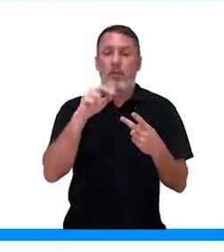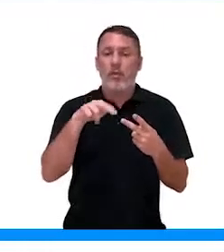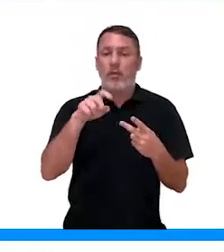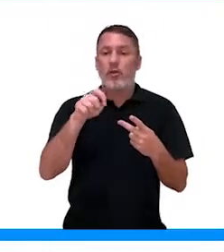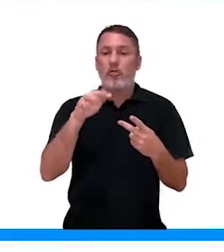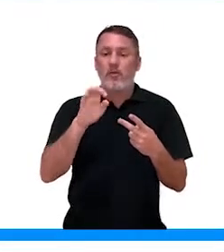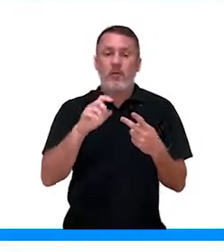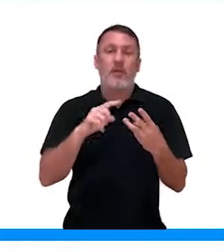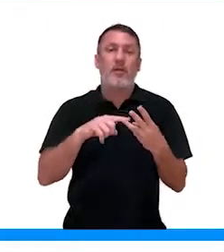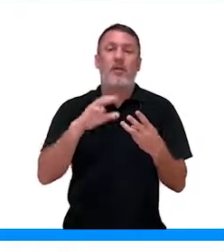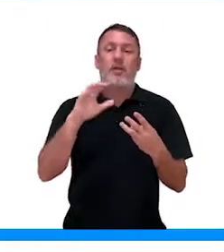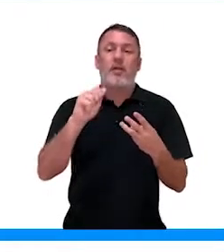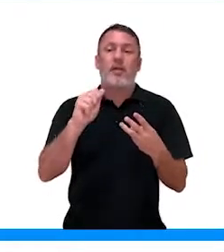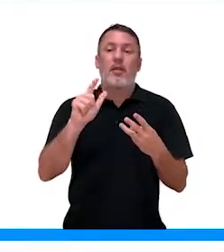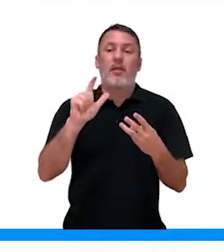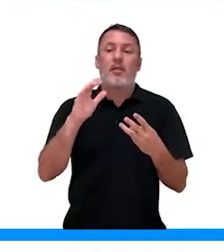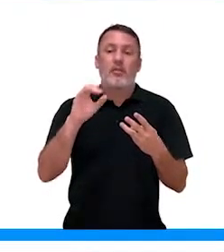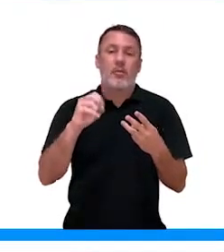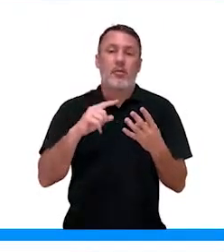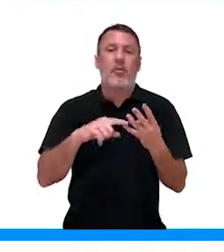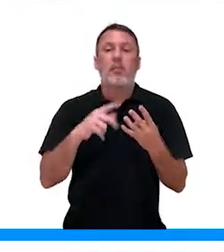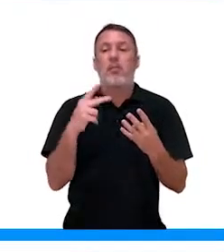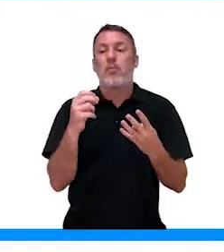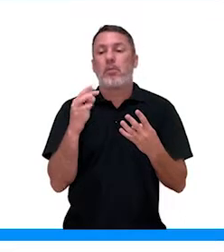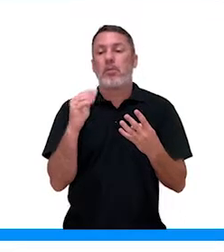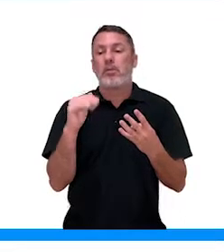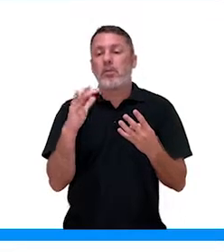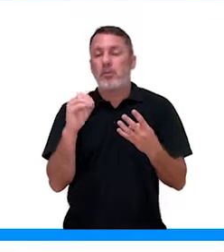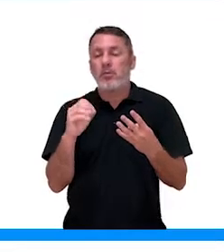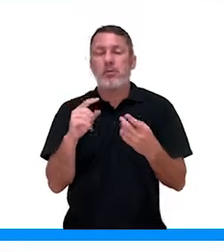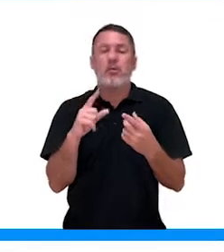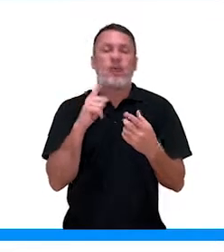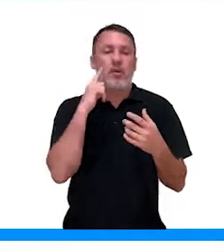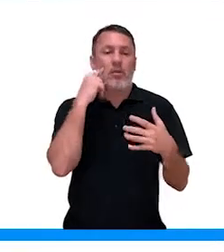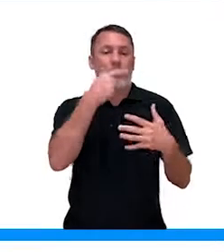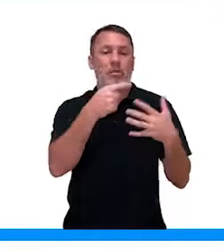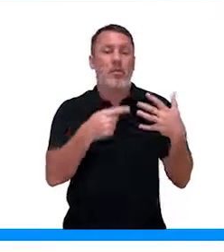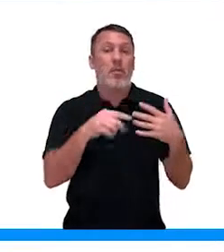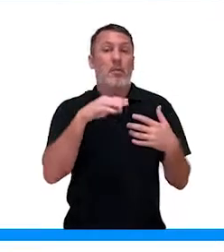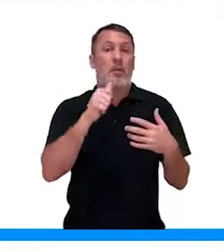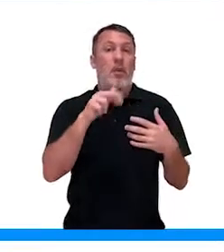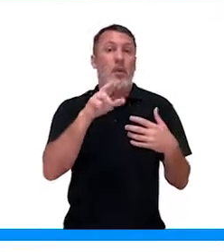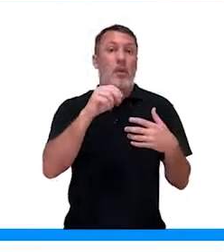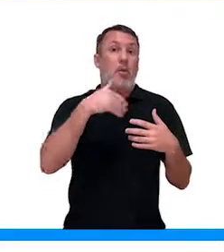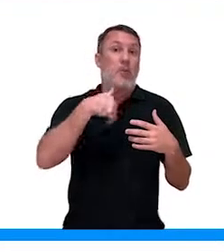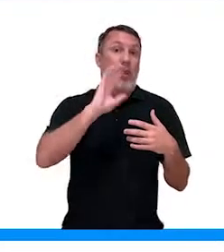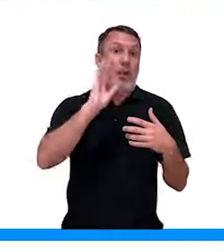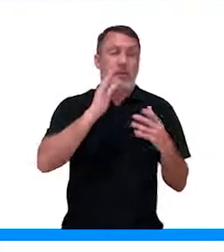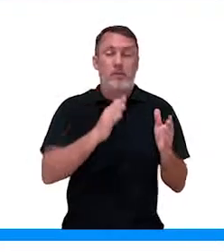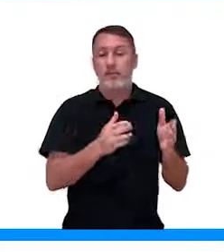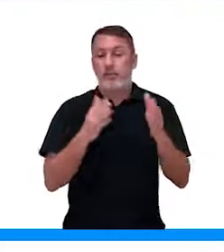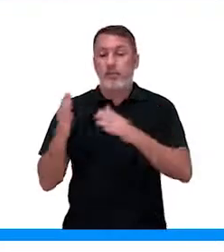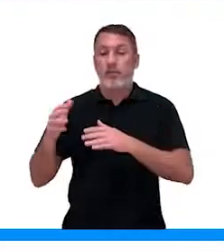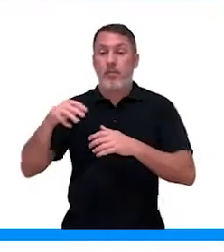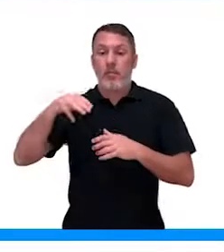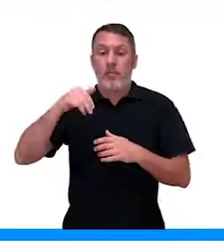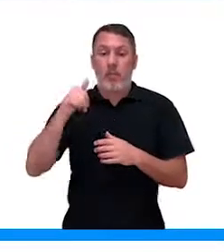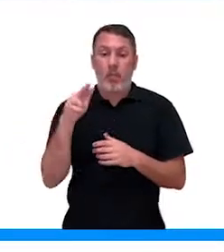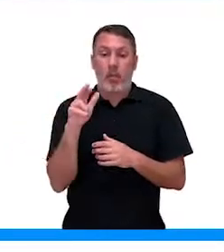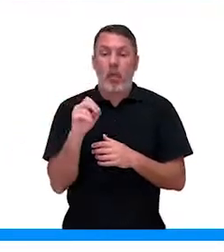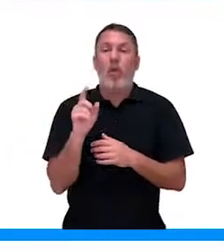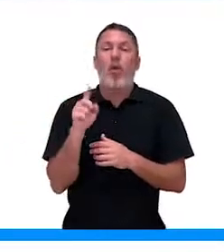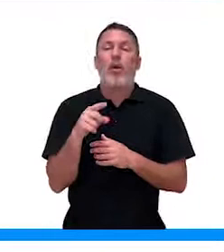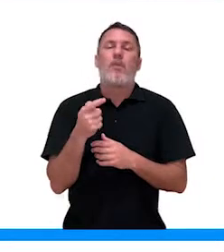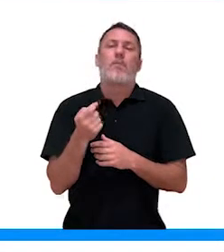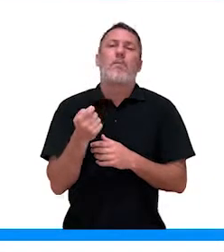cálcio, magnésio, potássio, silício. Esses vão ser os macroelementos. E os micro, que são